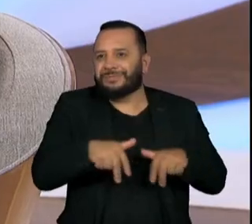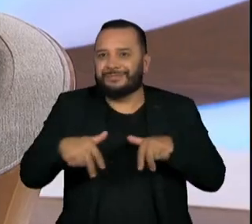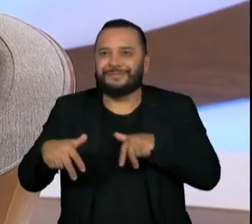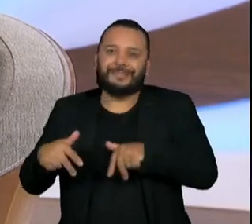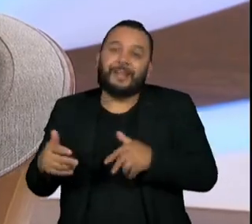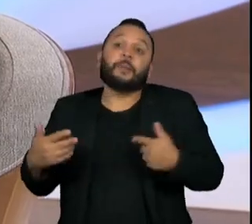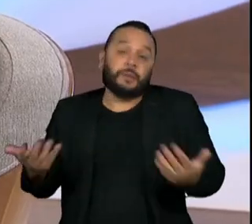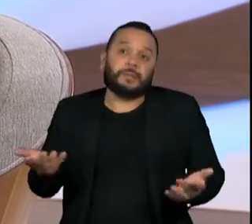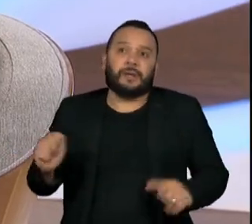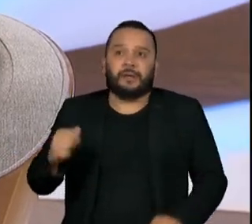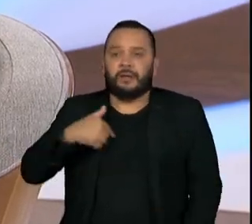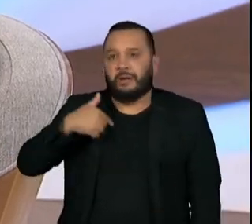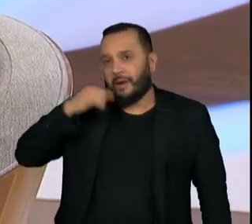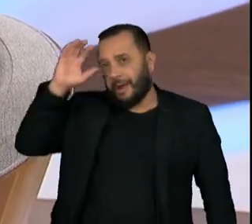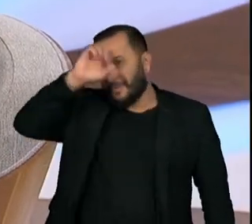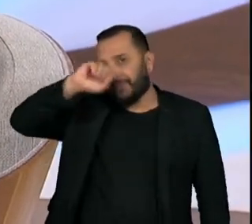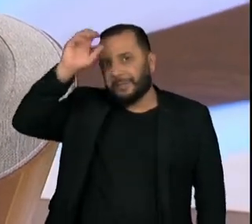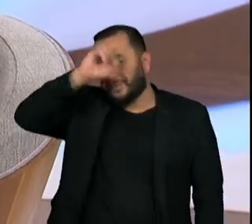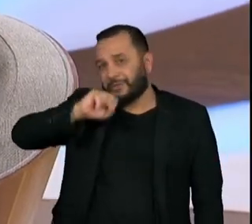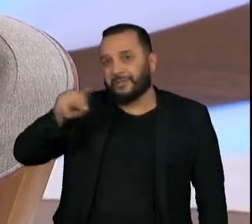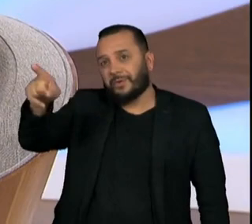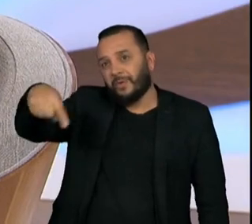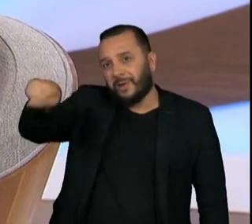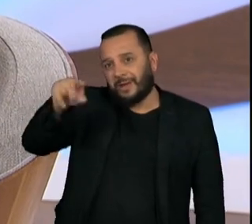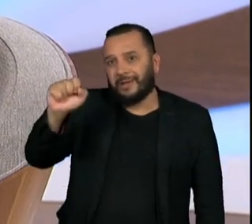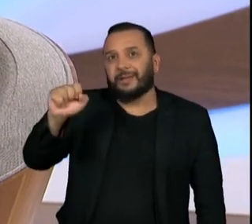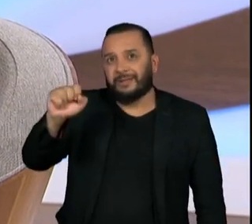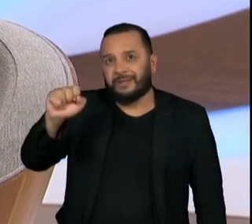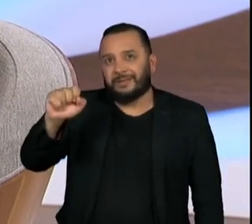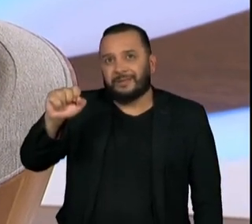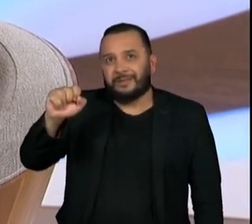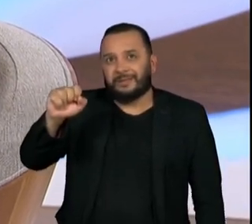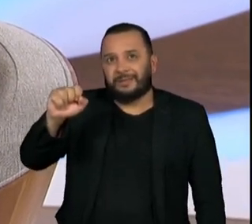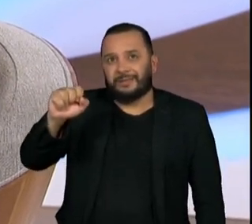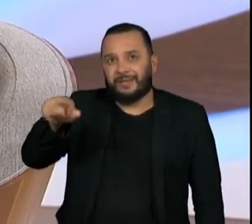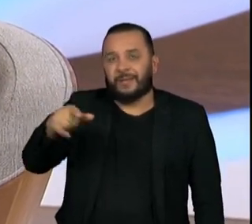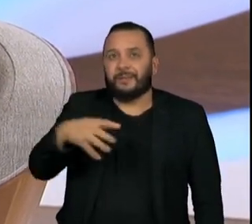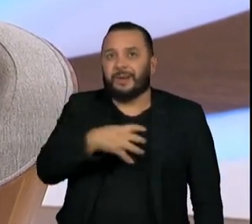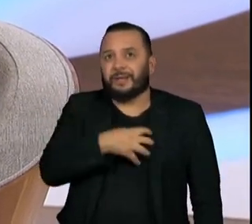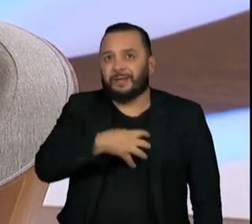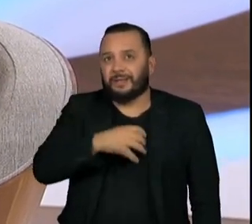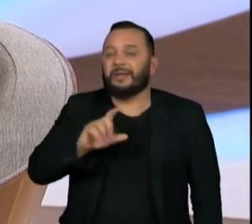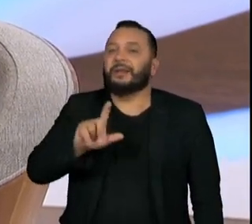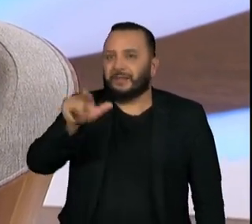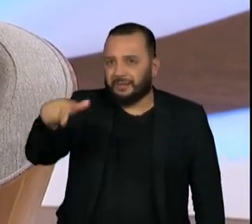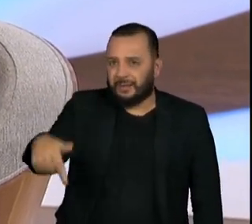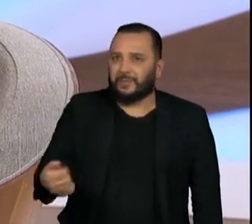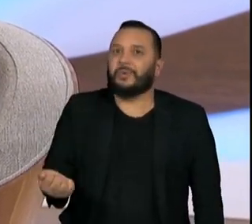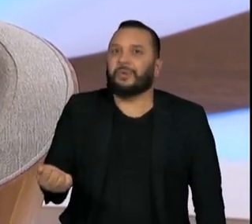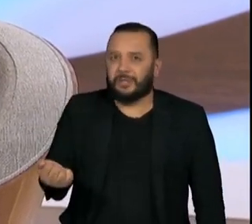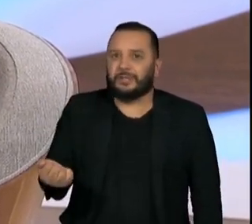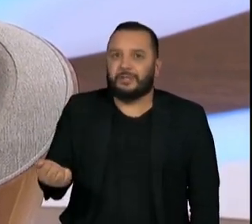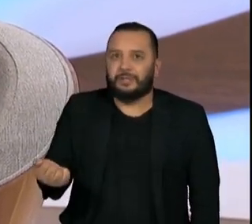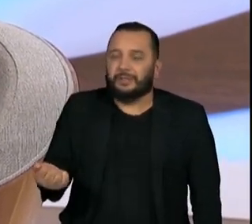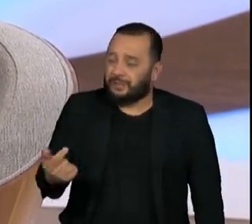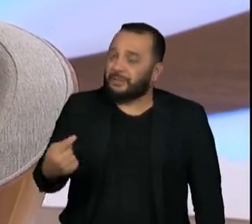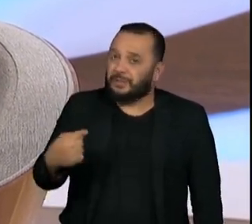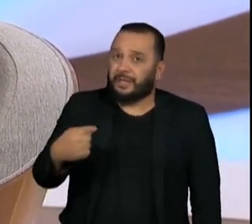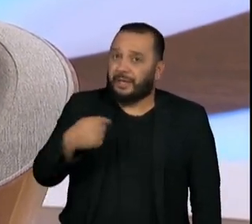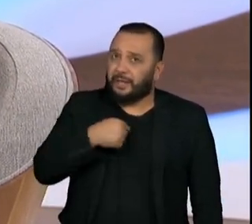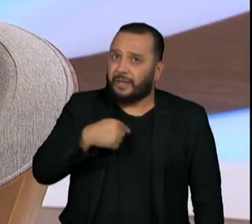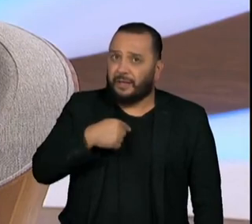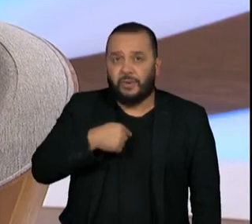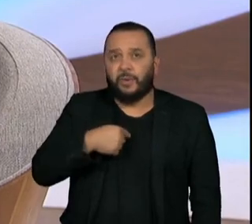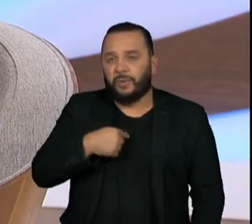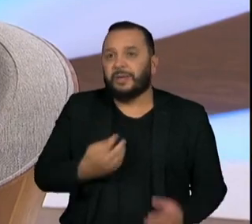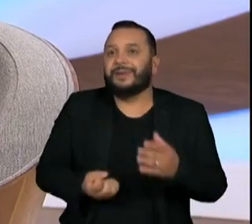aprendi a fazer como eles, e tanto é que depois, aos poucos, em cada álbum meu, eu